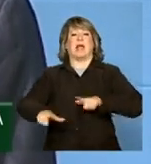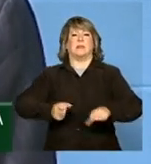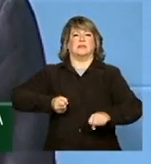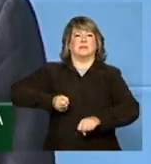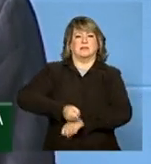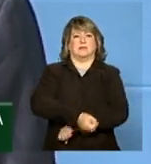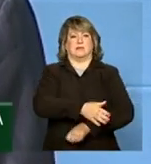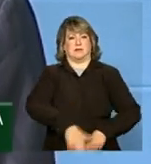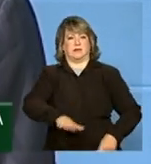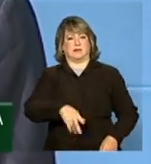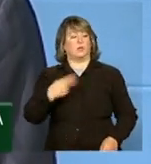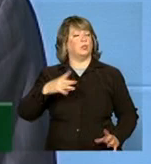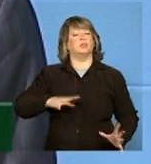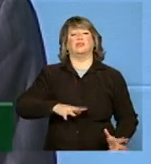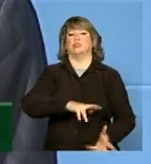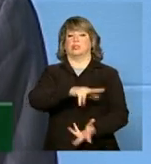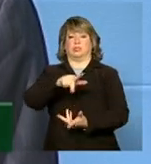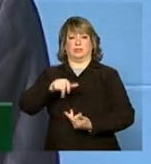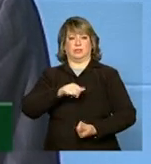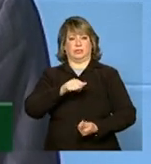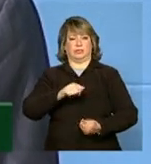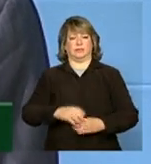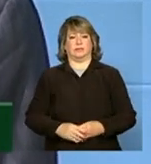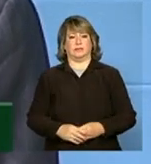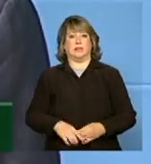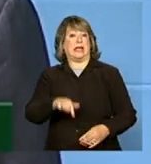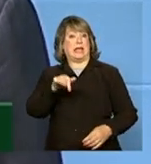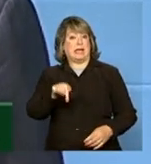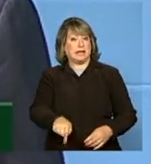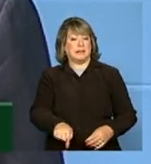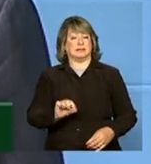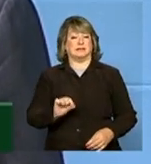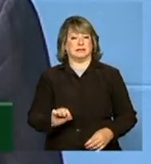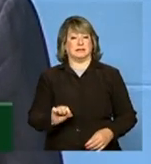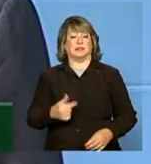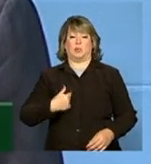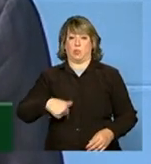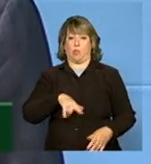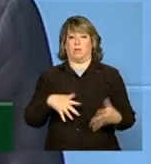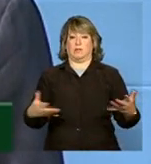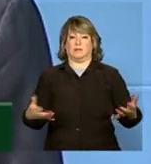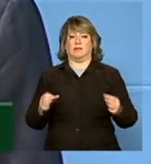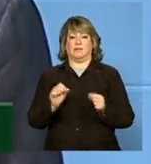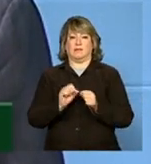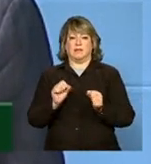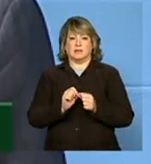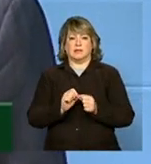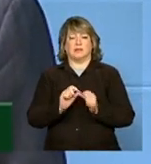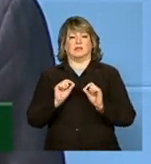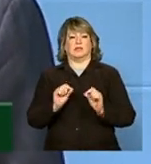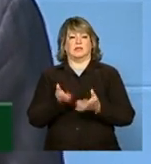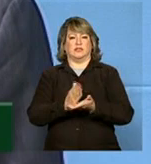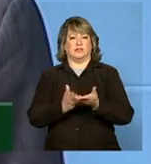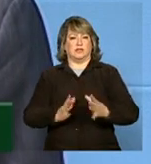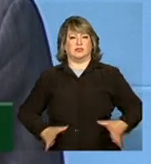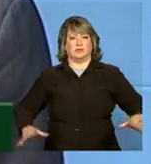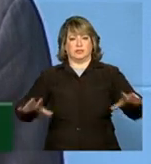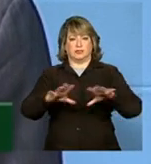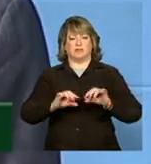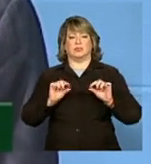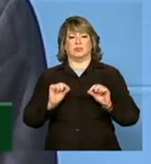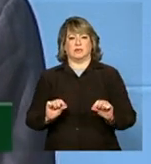infantil no planeta. Nessa perspectiva, a construção compartilhada de um novo